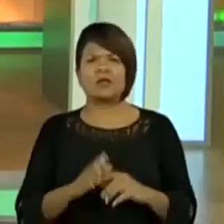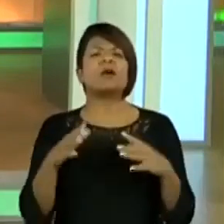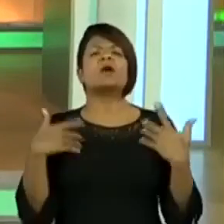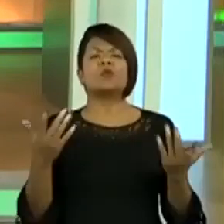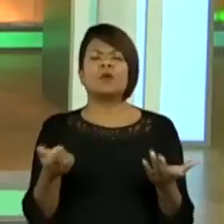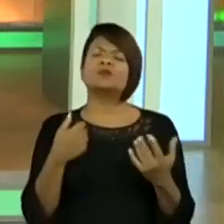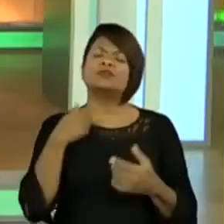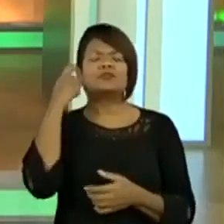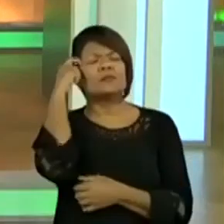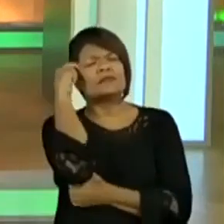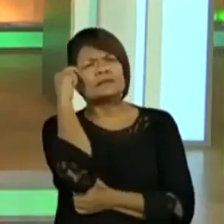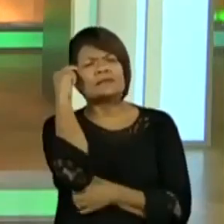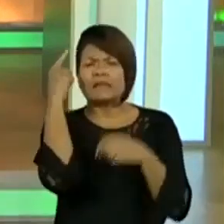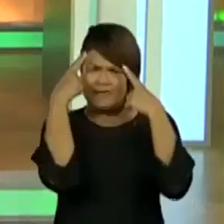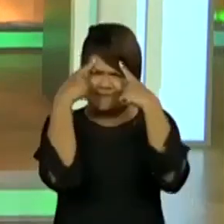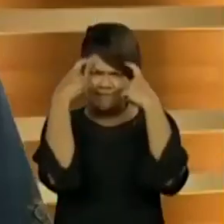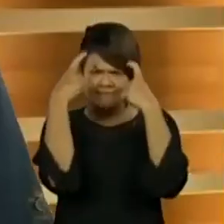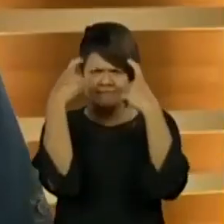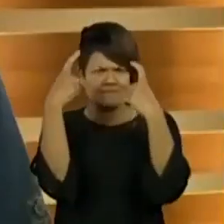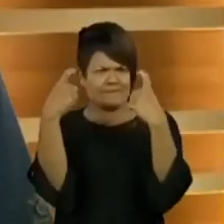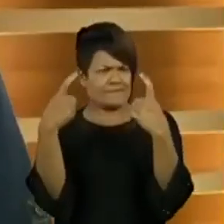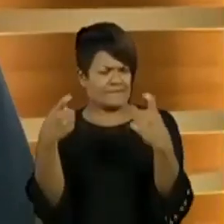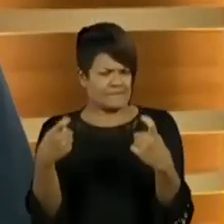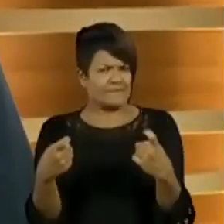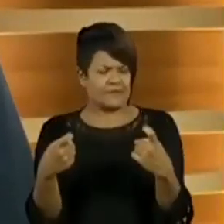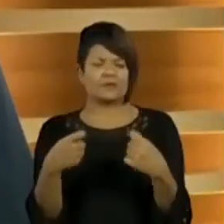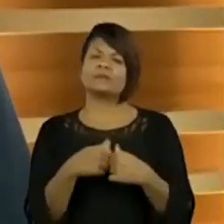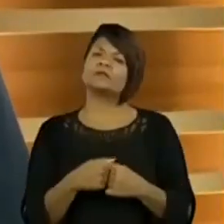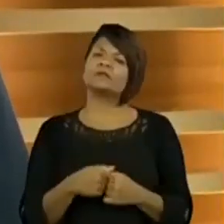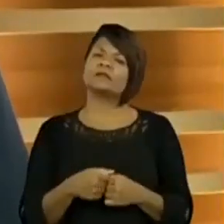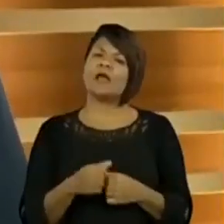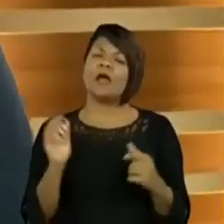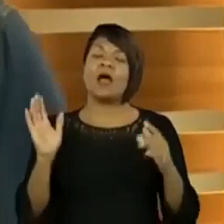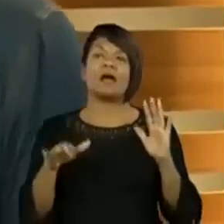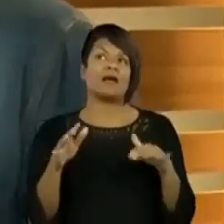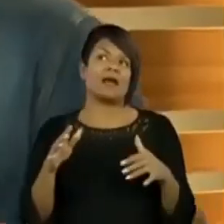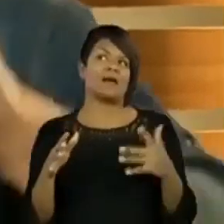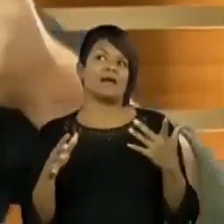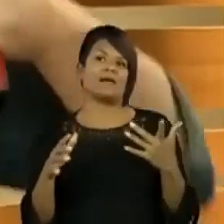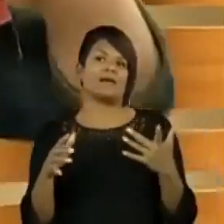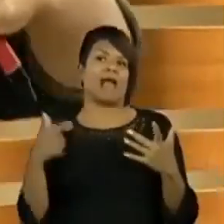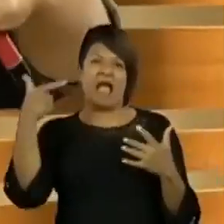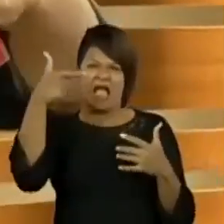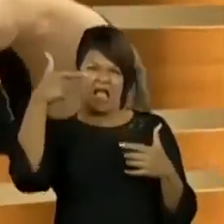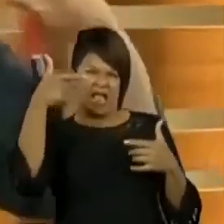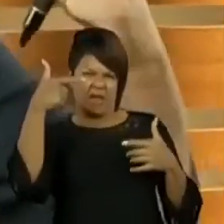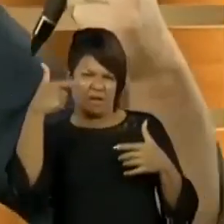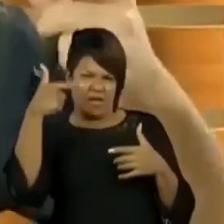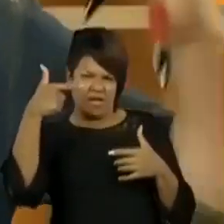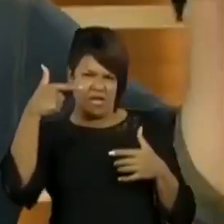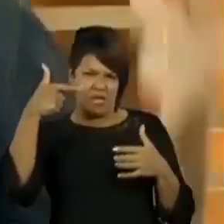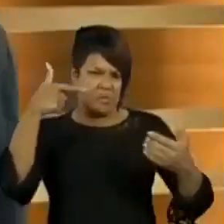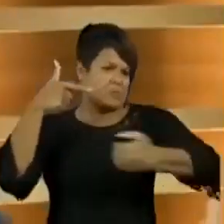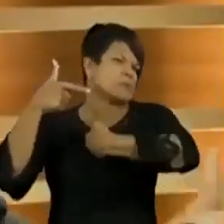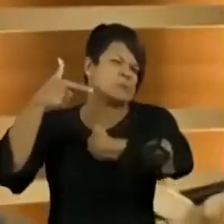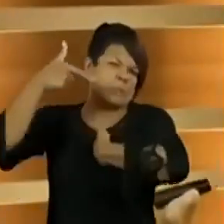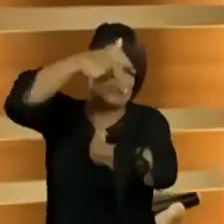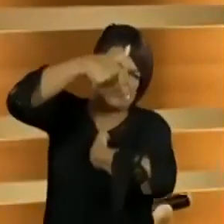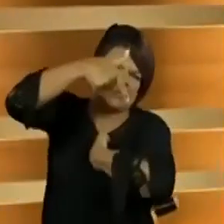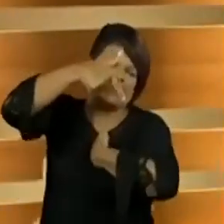amores, provavelmente na cabeça de vocês que estão no quinto ano, deve vir alguma coisa assim, arma, bandido, ladrão,